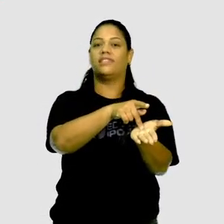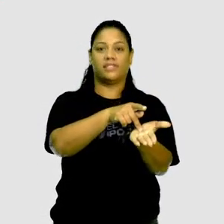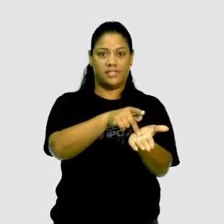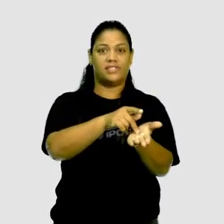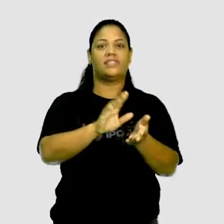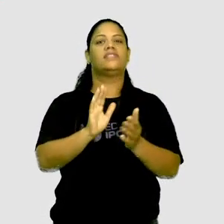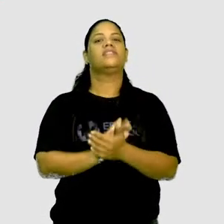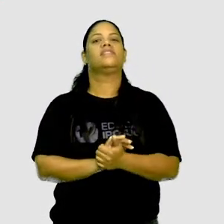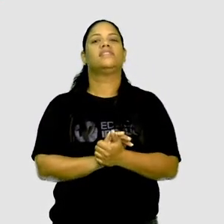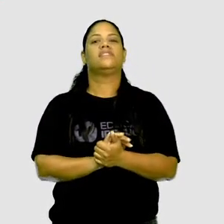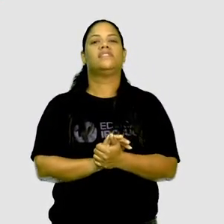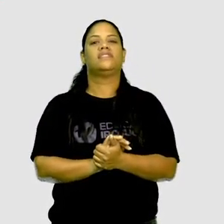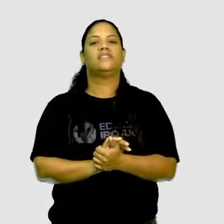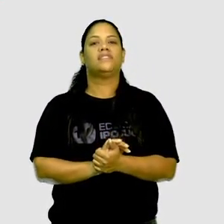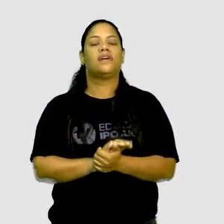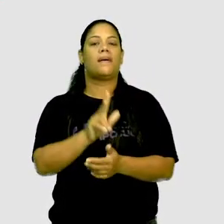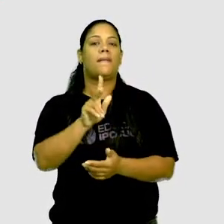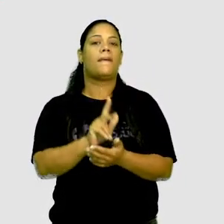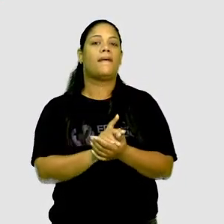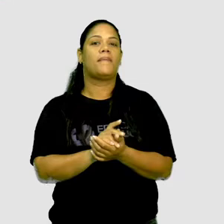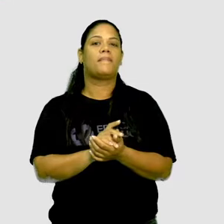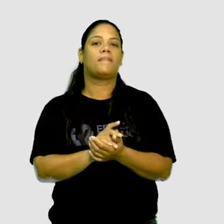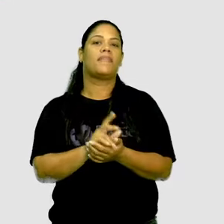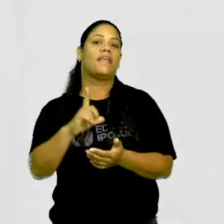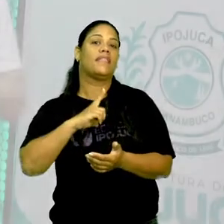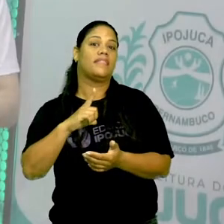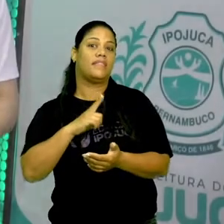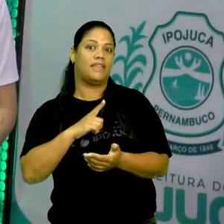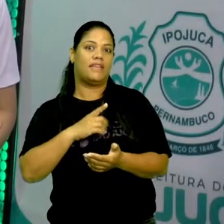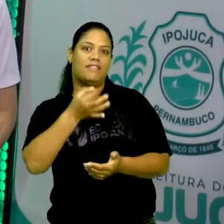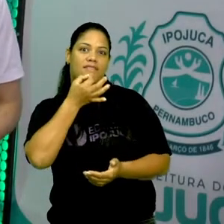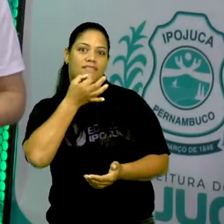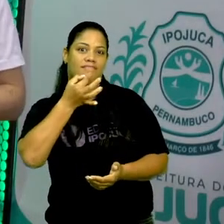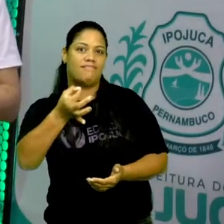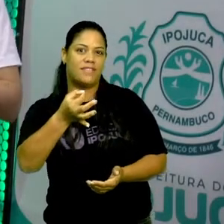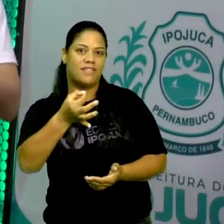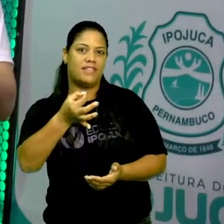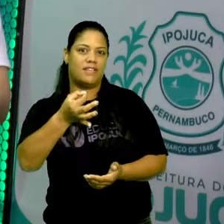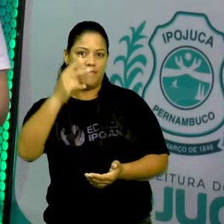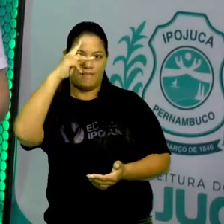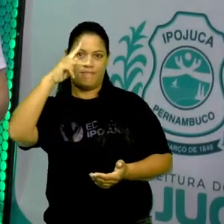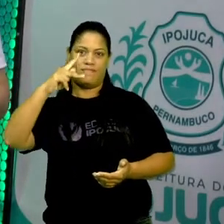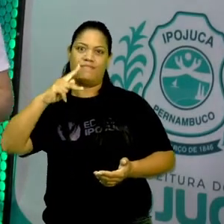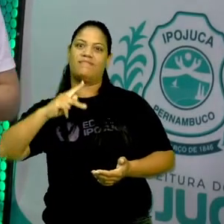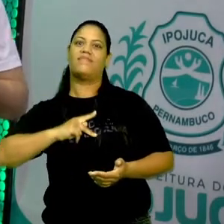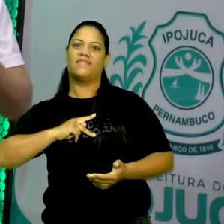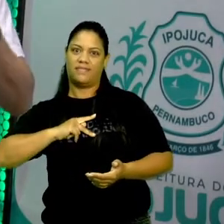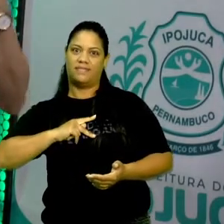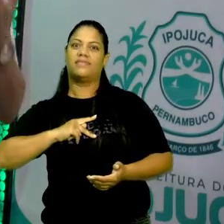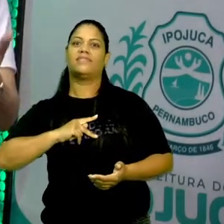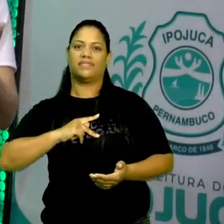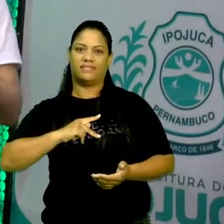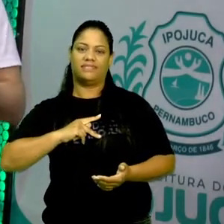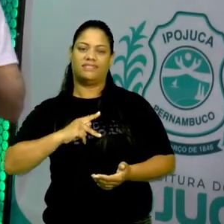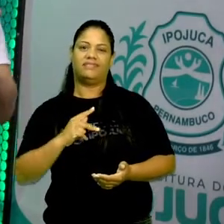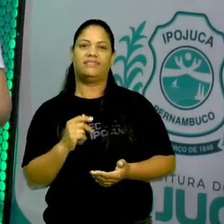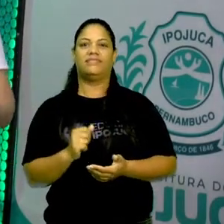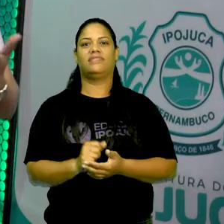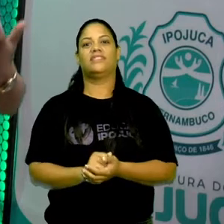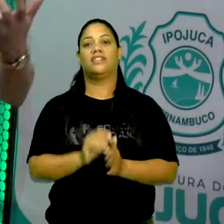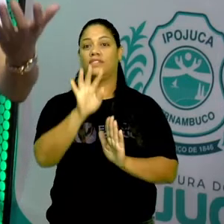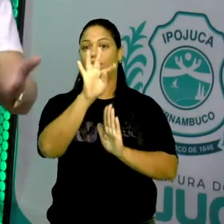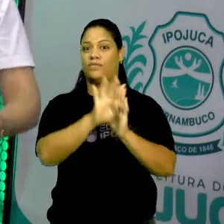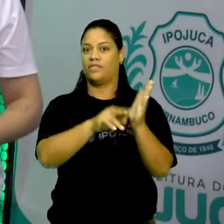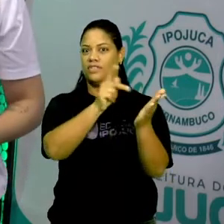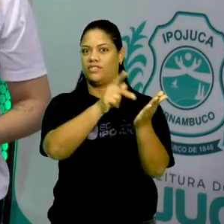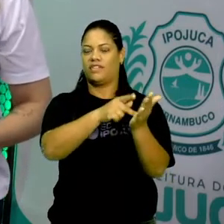Ou seja, a paródia traz uma crítica. Necessariamente tem que se opor ao que o